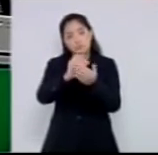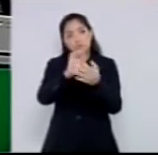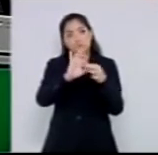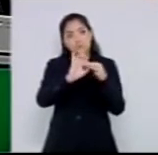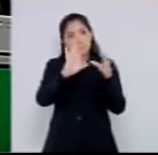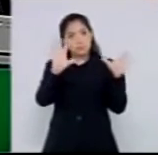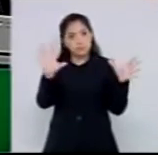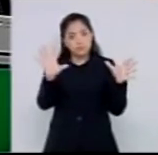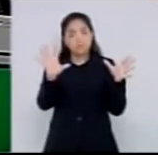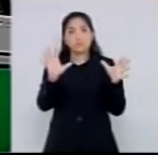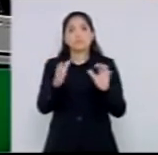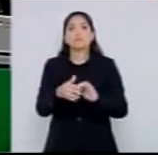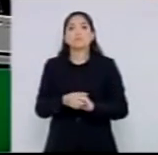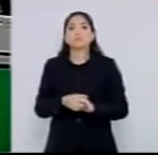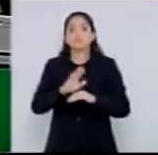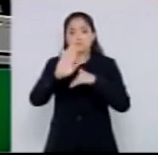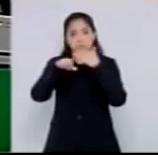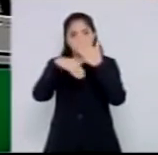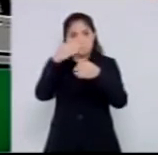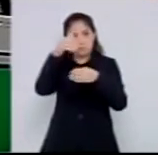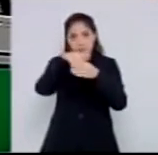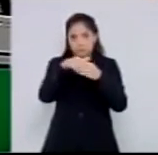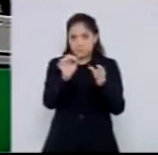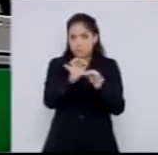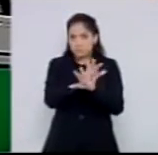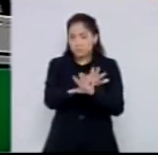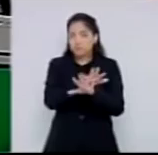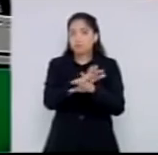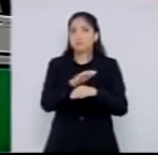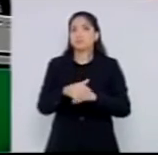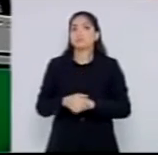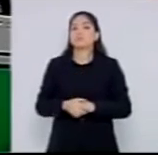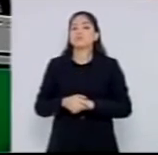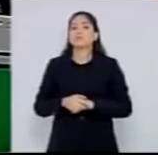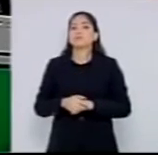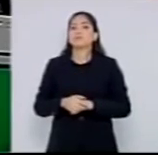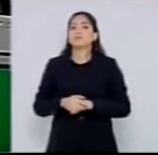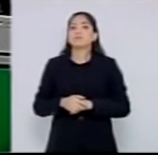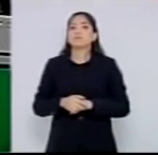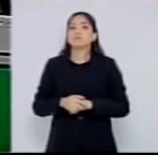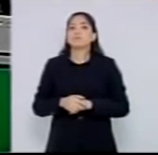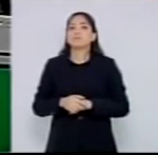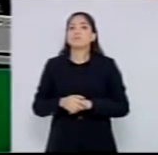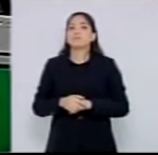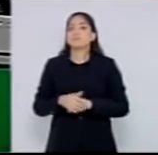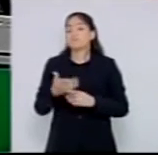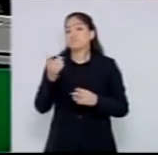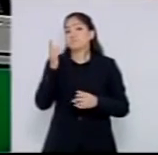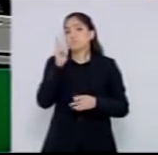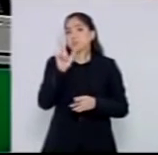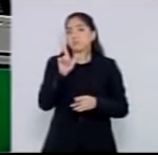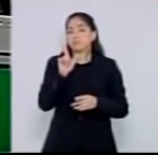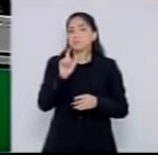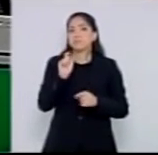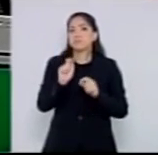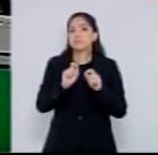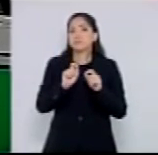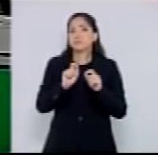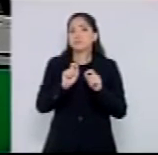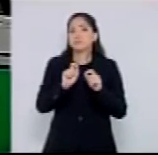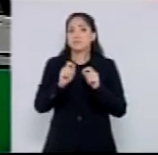após o período eleitoral, foi licitado, essas obras, só que, só conseguiram, ser